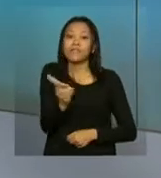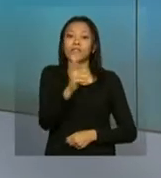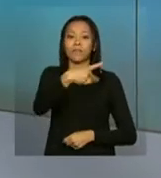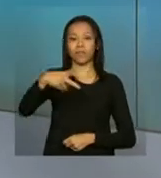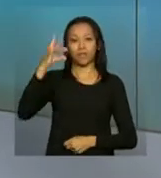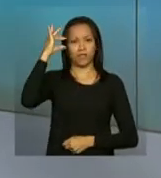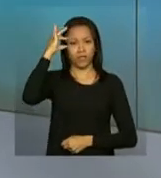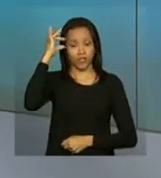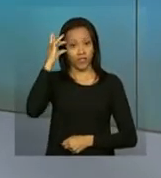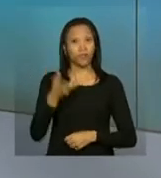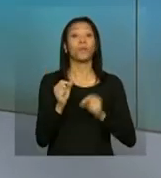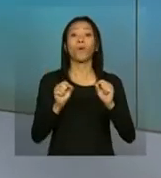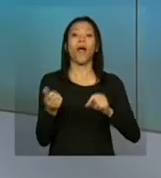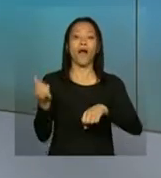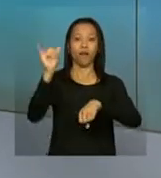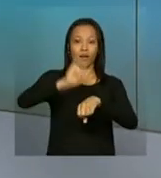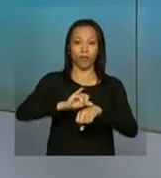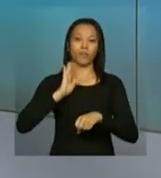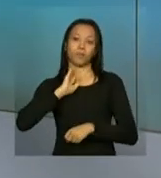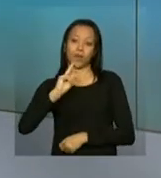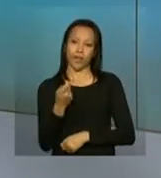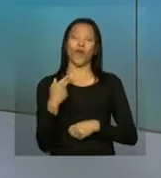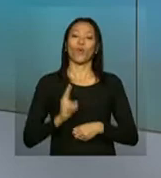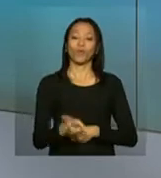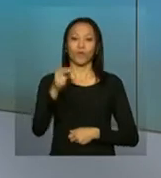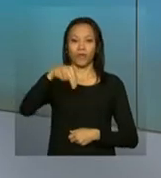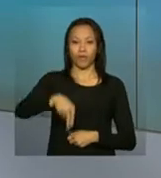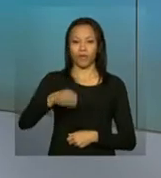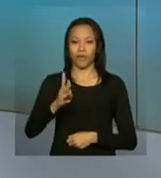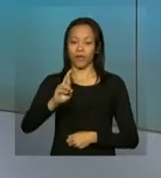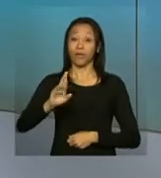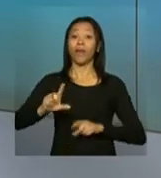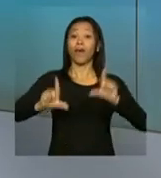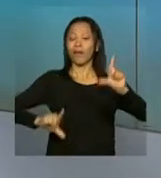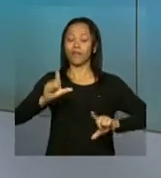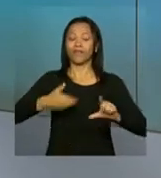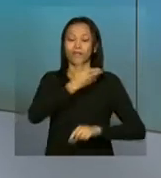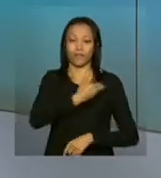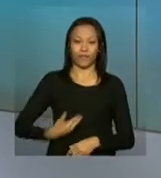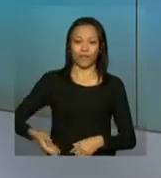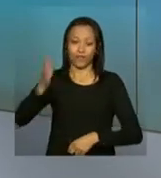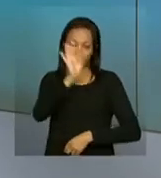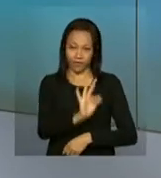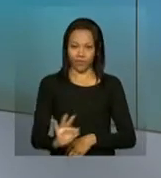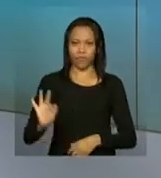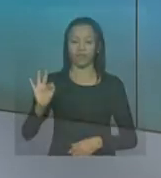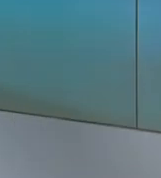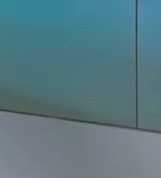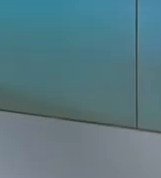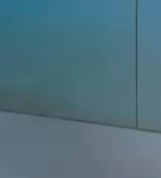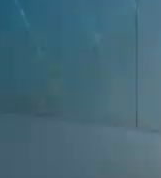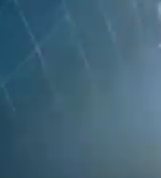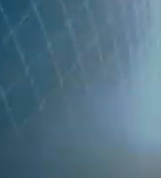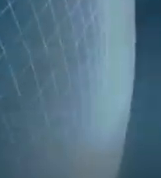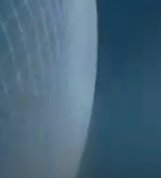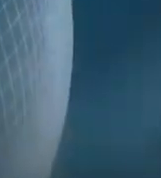presidenta Dilma Rousseff a Belo Horizonte. Continue com a gente aqui na NBR, a TV do Governo Federal.